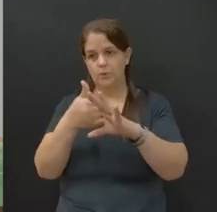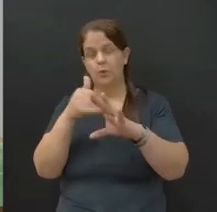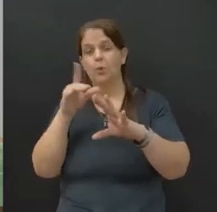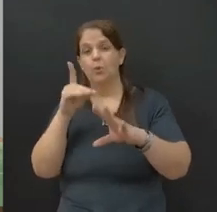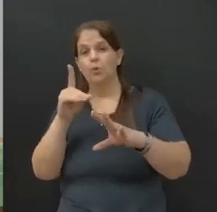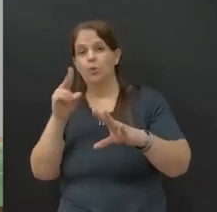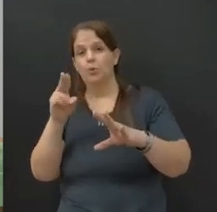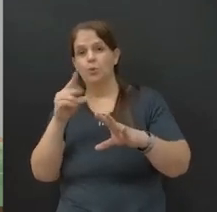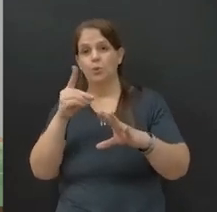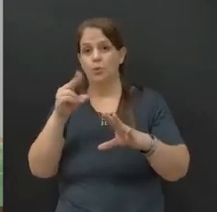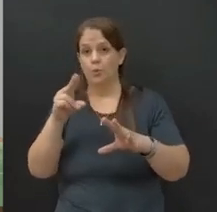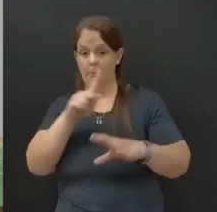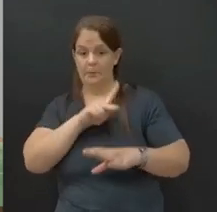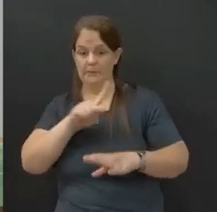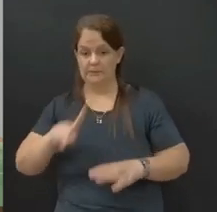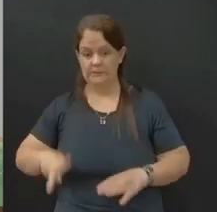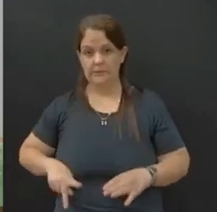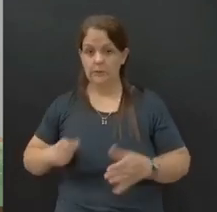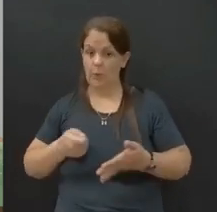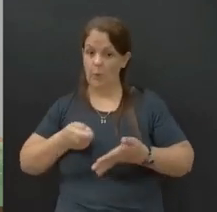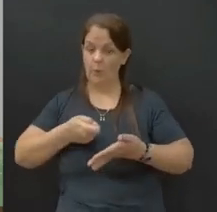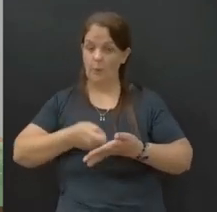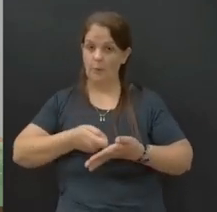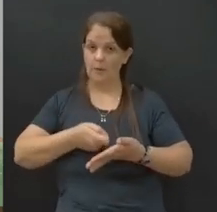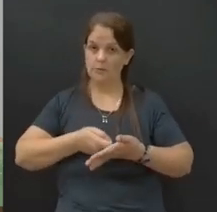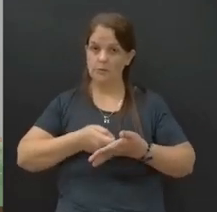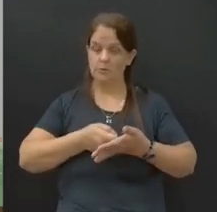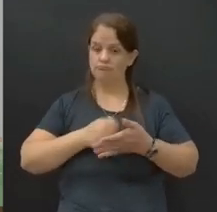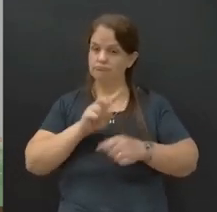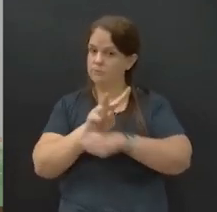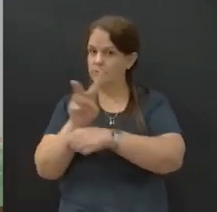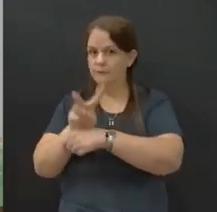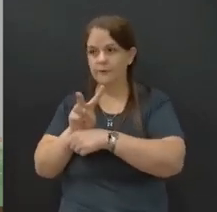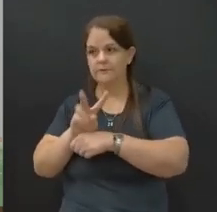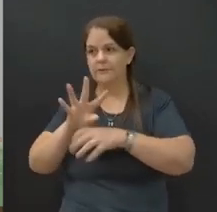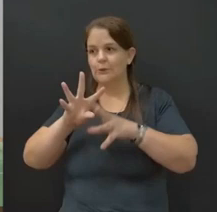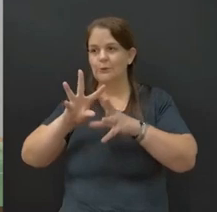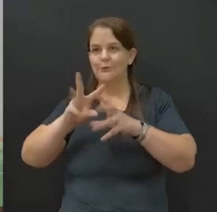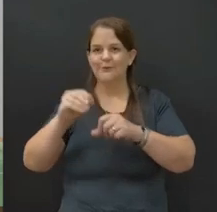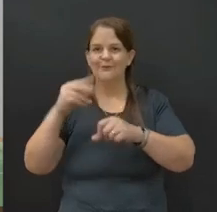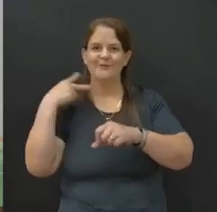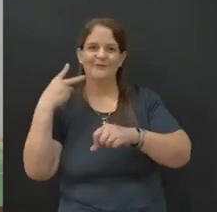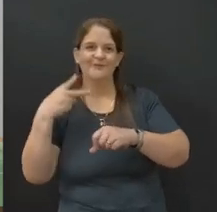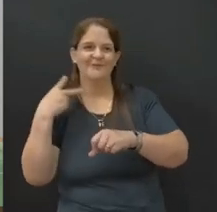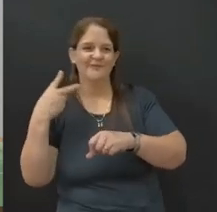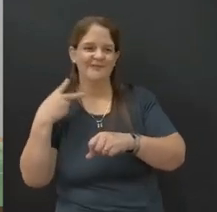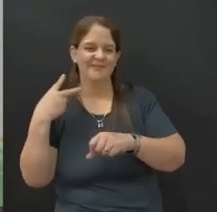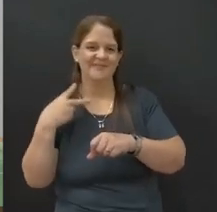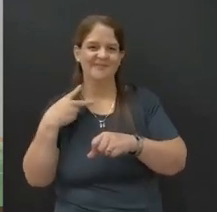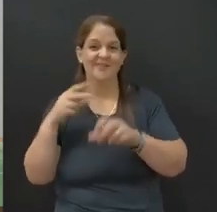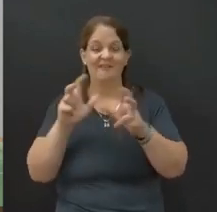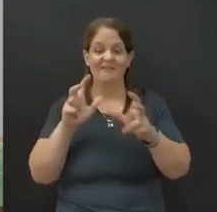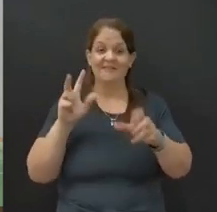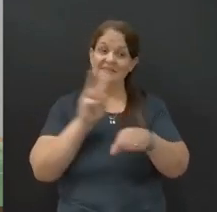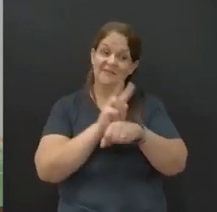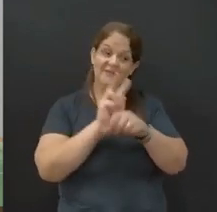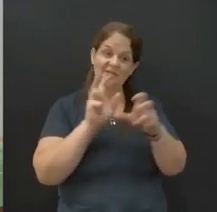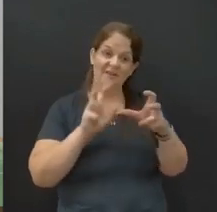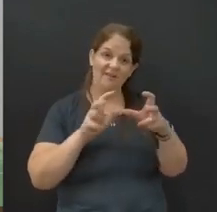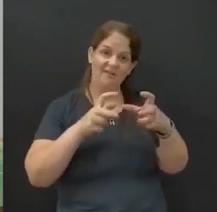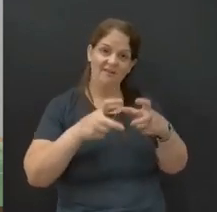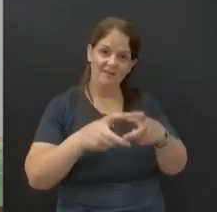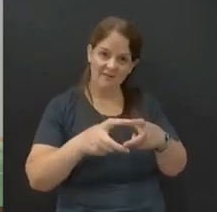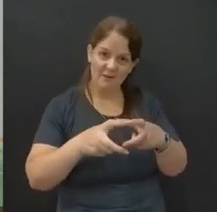presidente, ele tem a obrigação de defender todos os vereadores, defender a Câmara Municipal, a